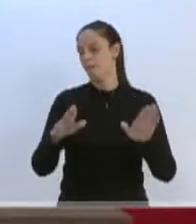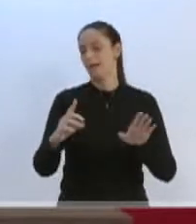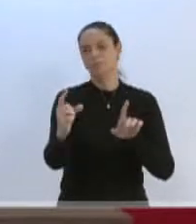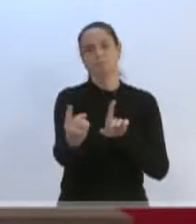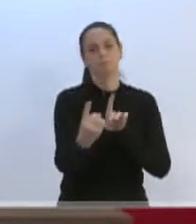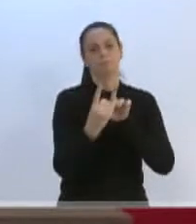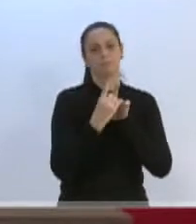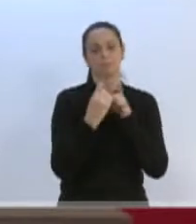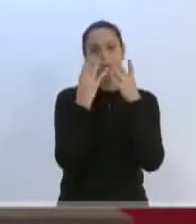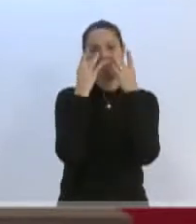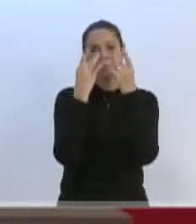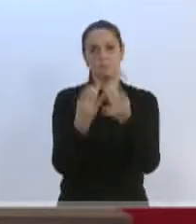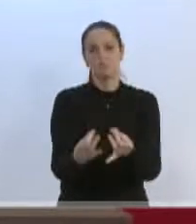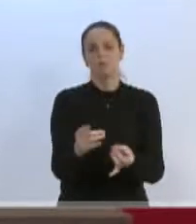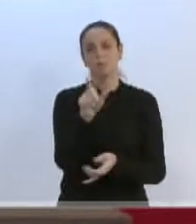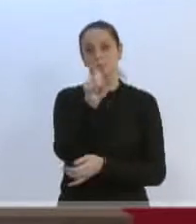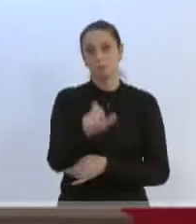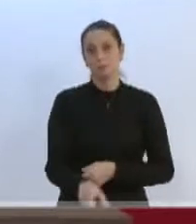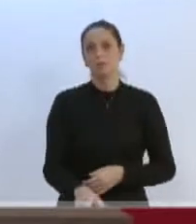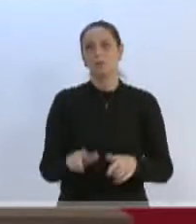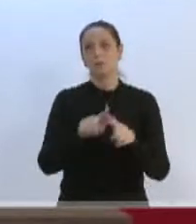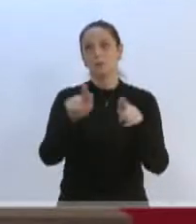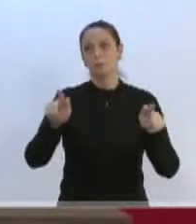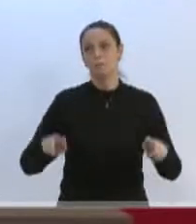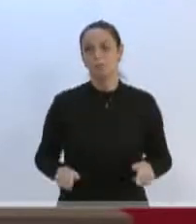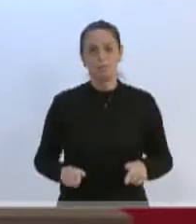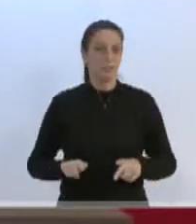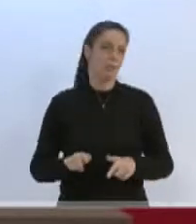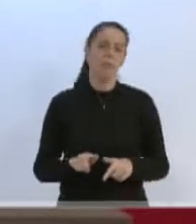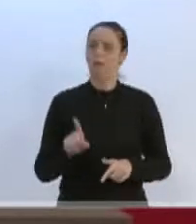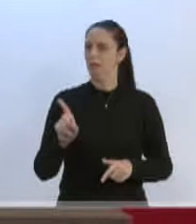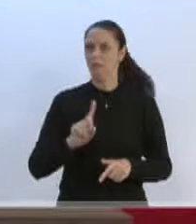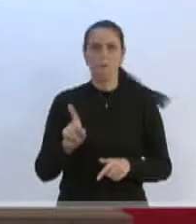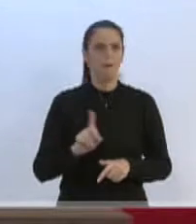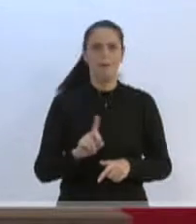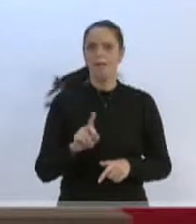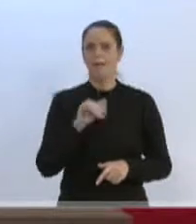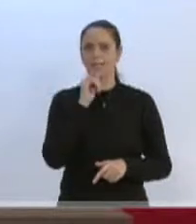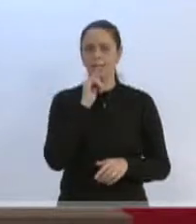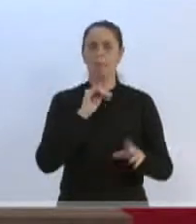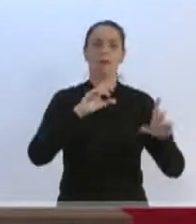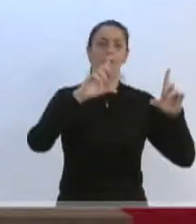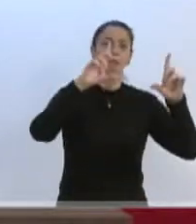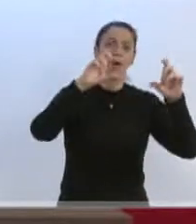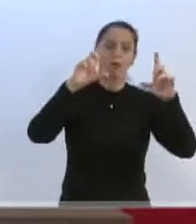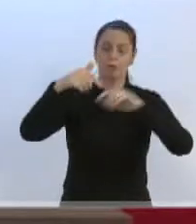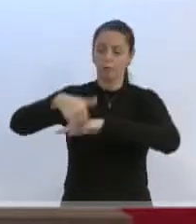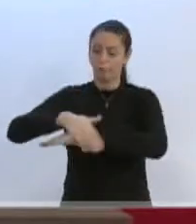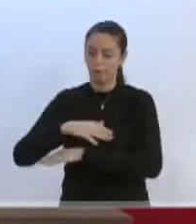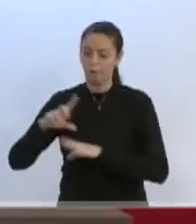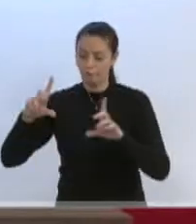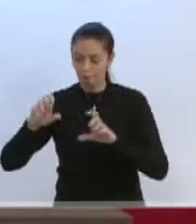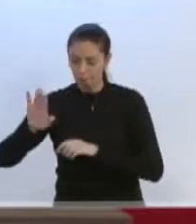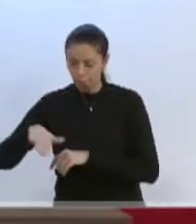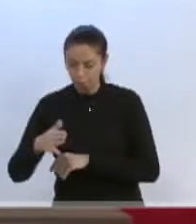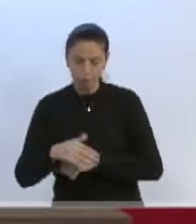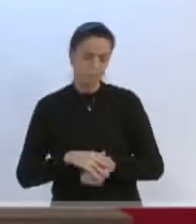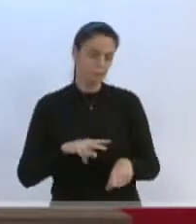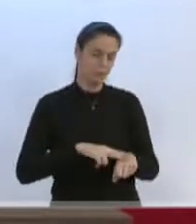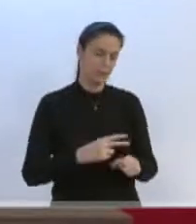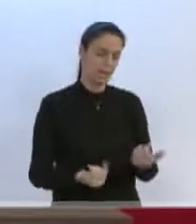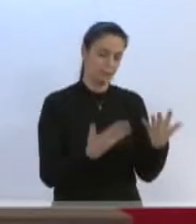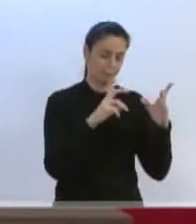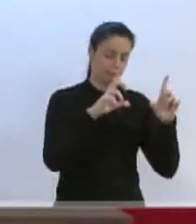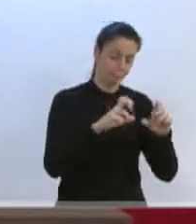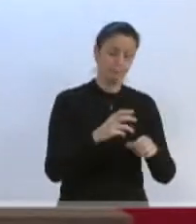ouvir você, morador. O gabinete de vereador Becker não está aí para bater foto de um buraco, bater foto do capim e falar mal.